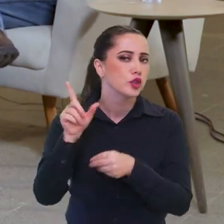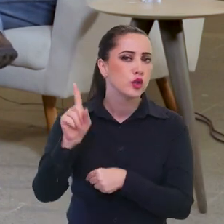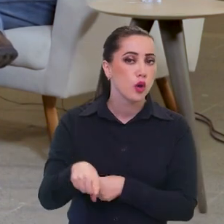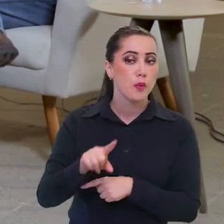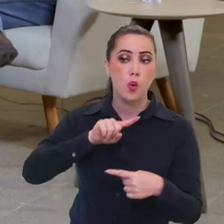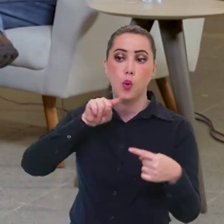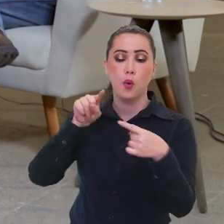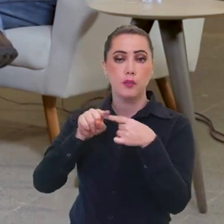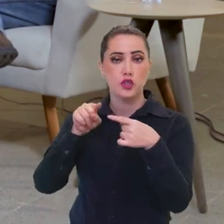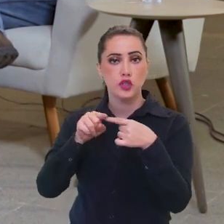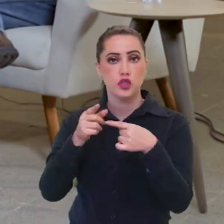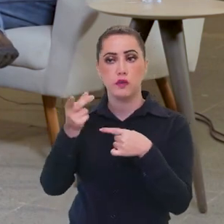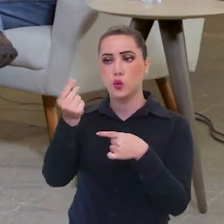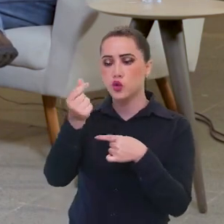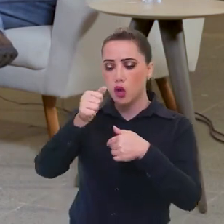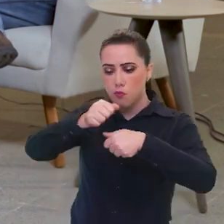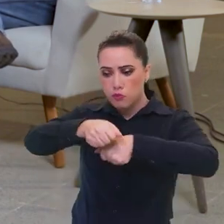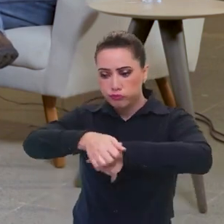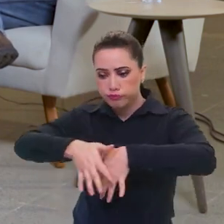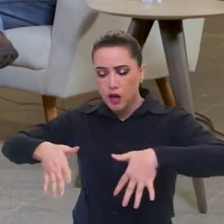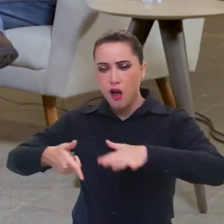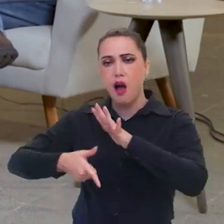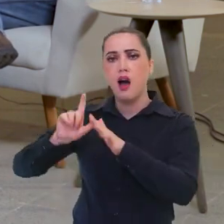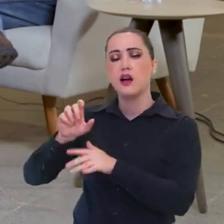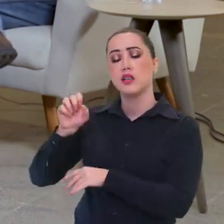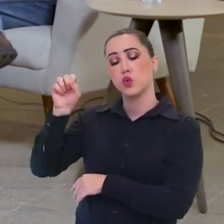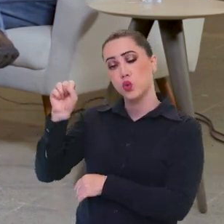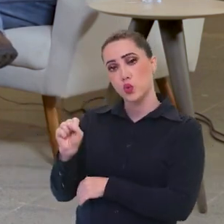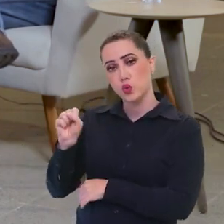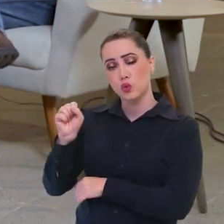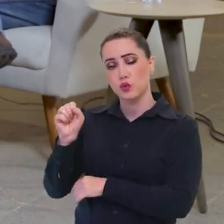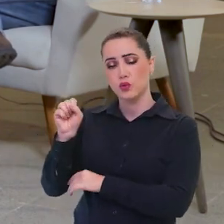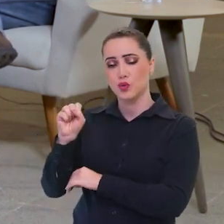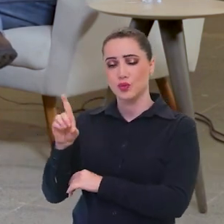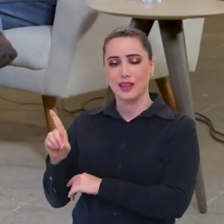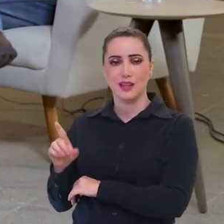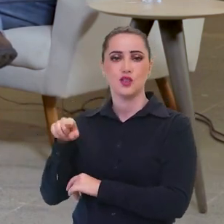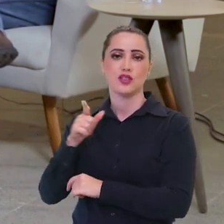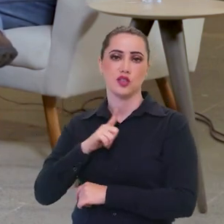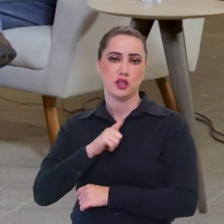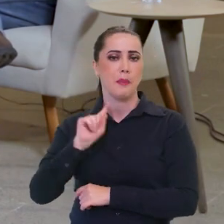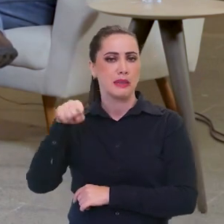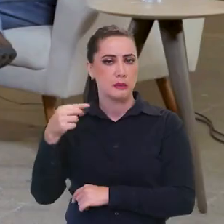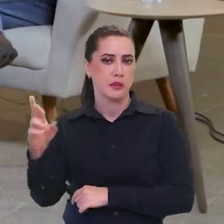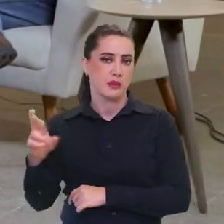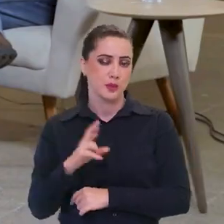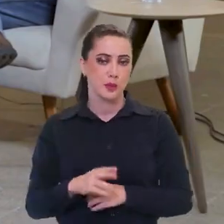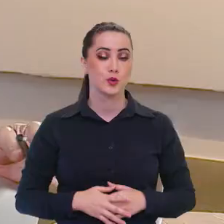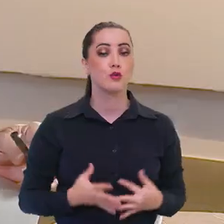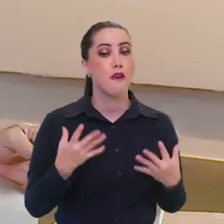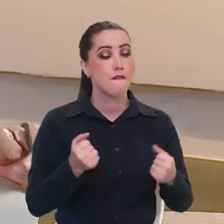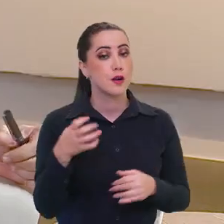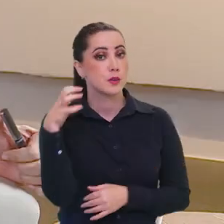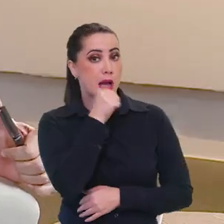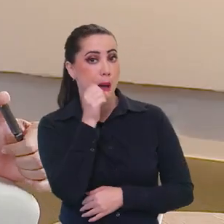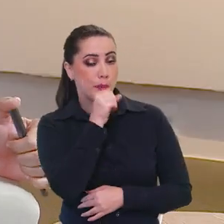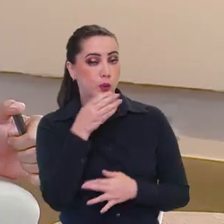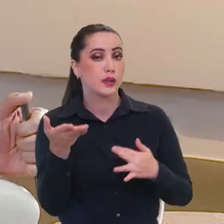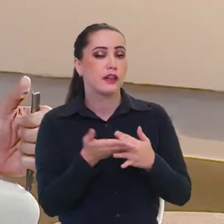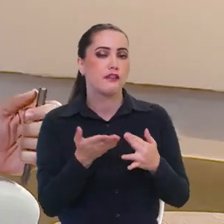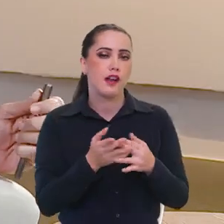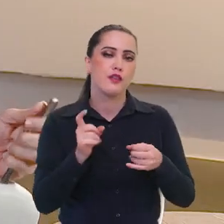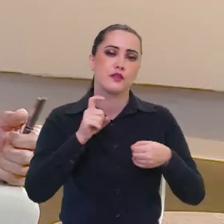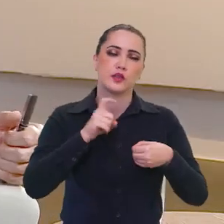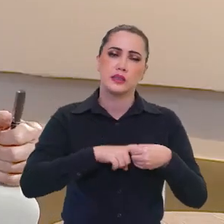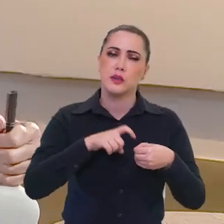meta de descentralizar os recursos, sair um pouquinho do eixo Rio e São Paulo, mas a senhora responde quando a gente voltar no segundo bloco. Vamos para um rápido